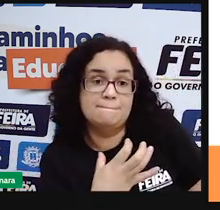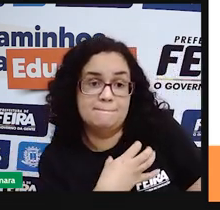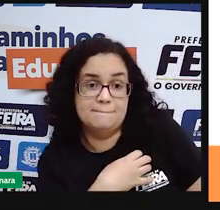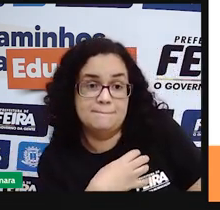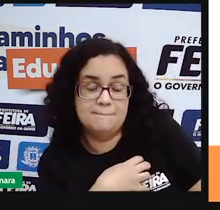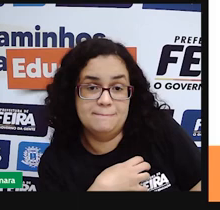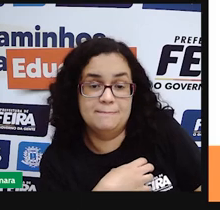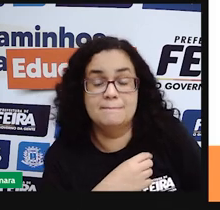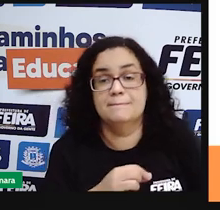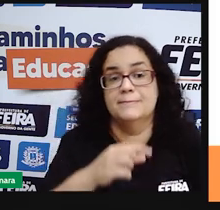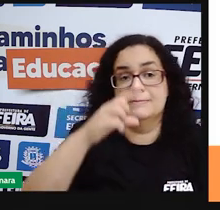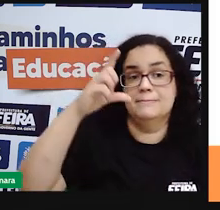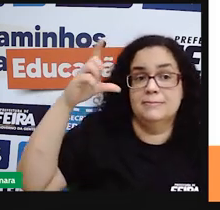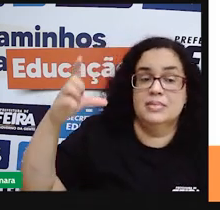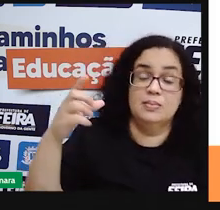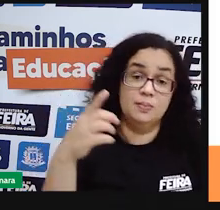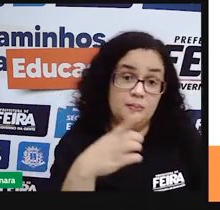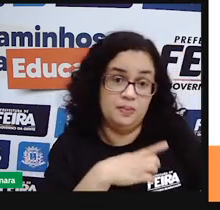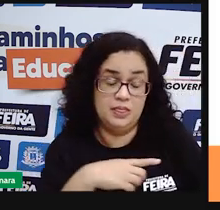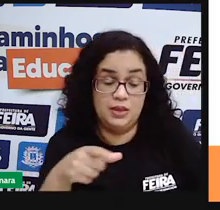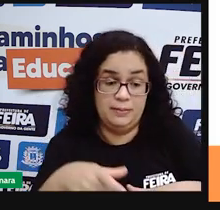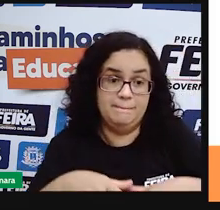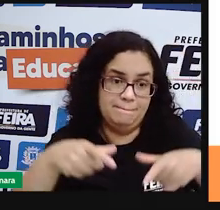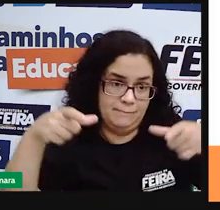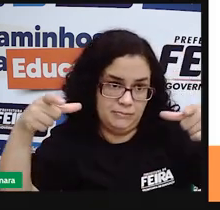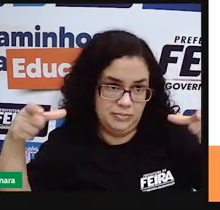concentração de indígenas